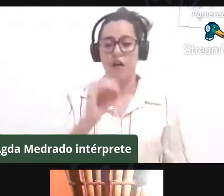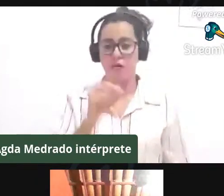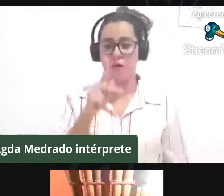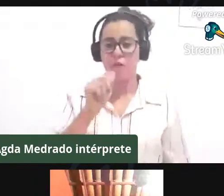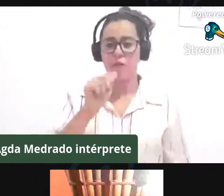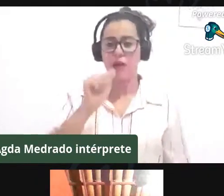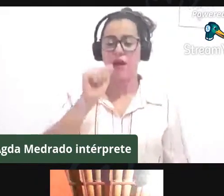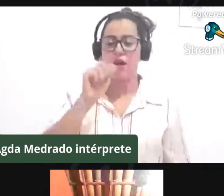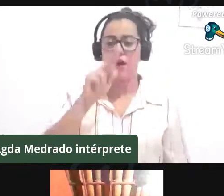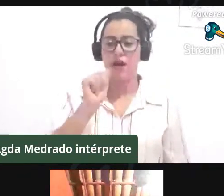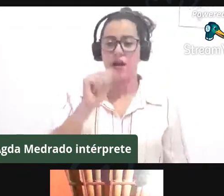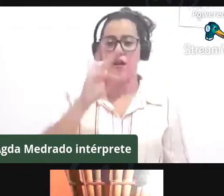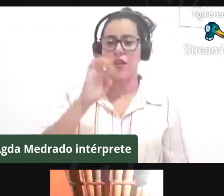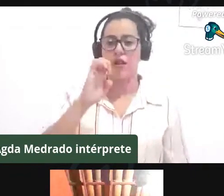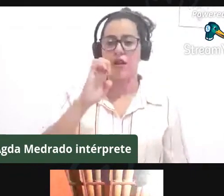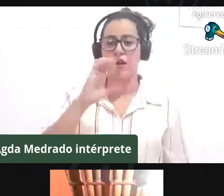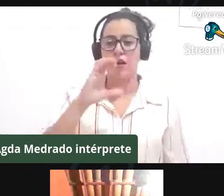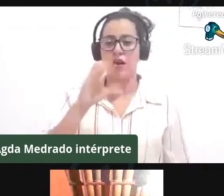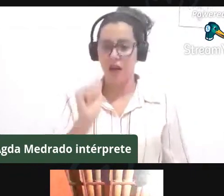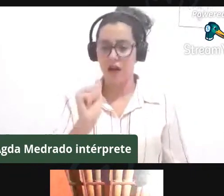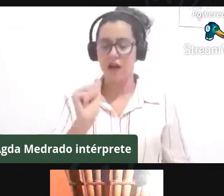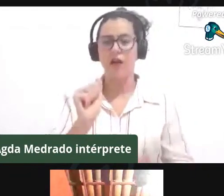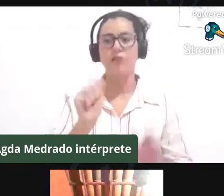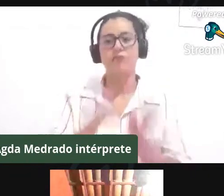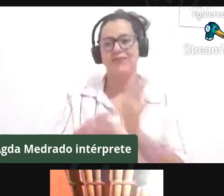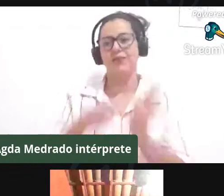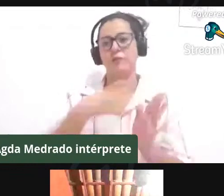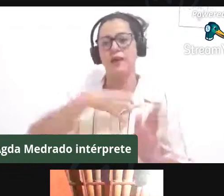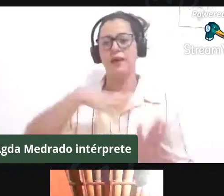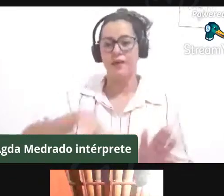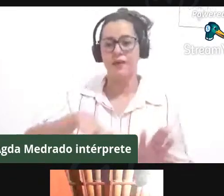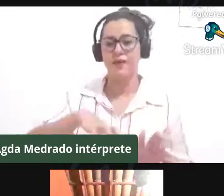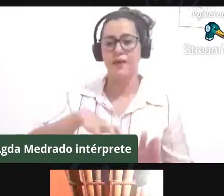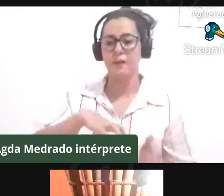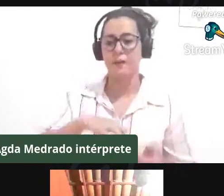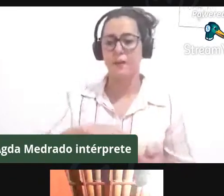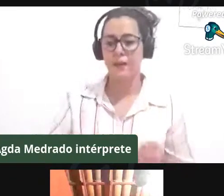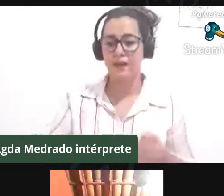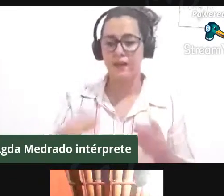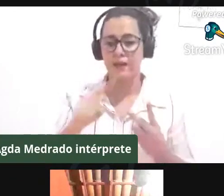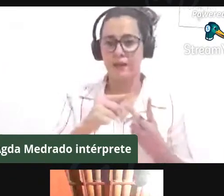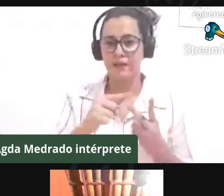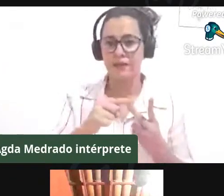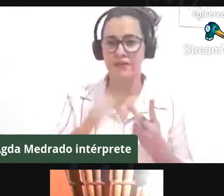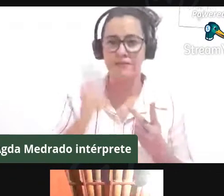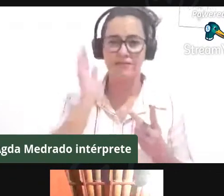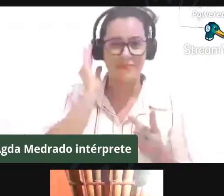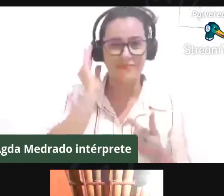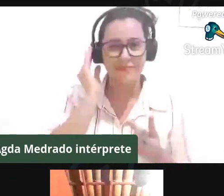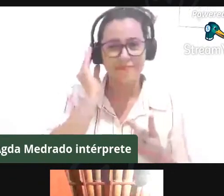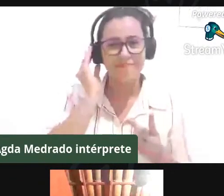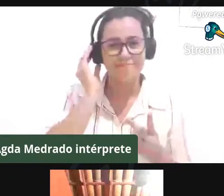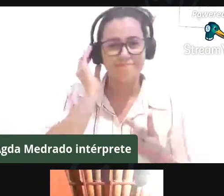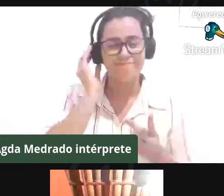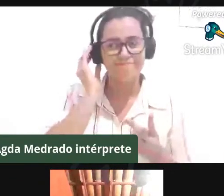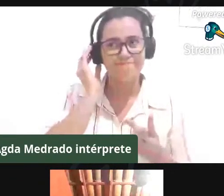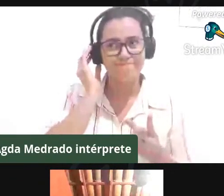Tiago Santos, professor adjunto do Centro de Formação de Professores da Universidade Federal de São Paulo, professor